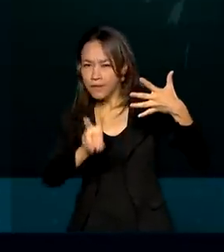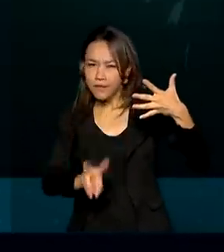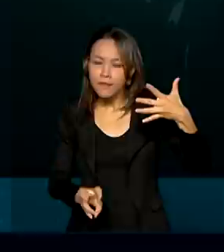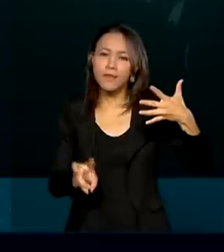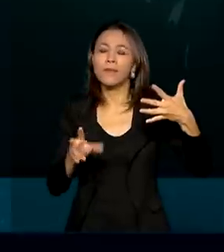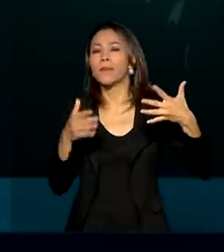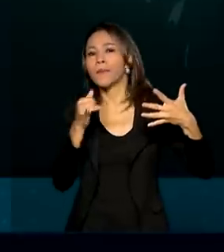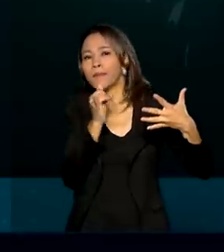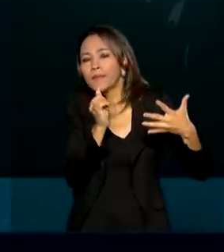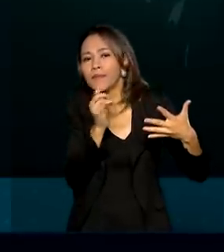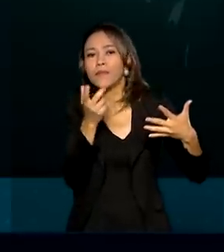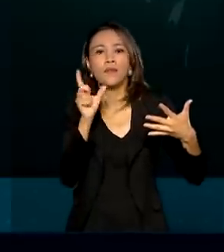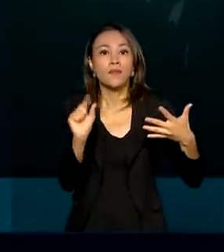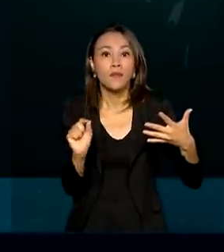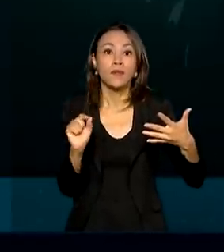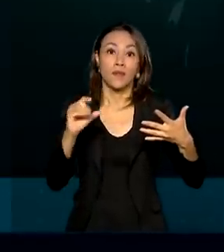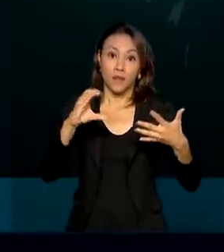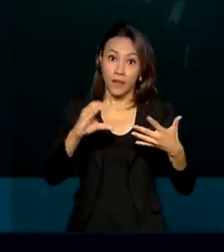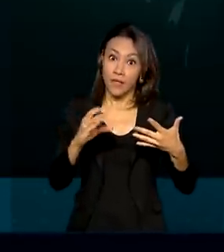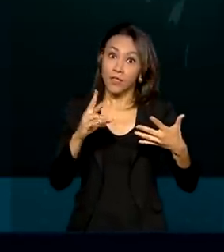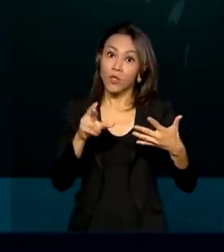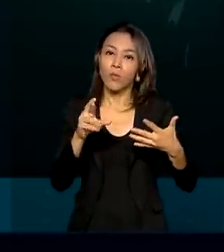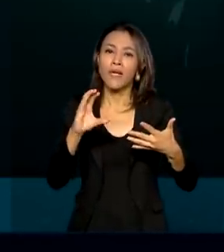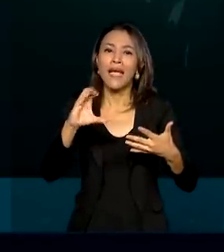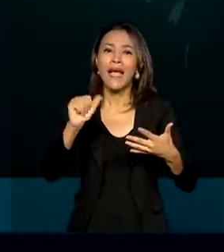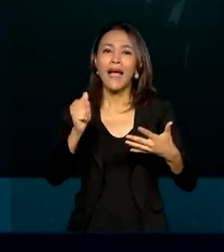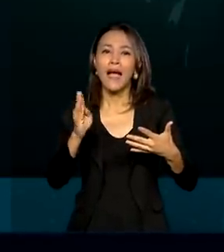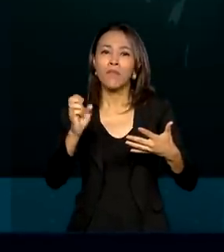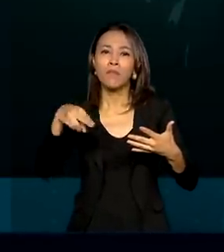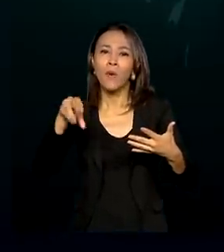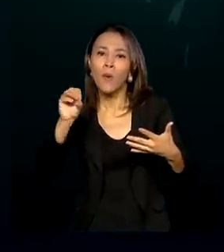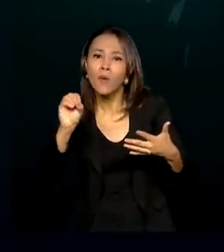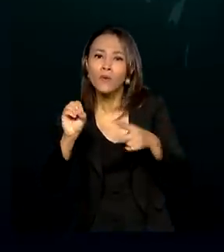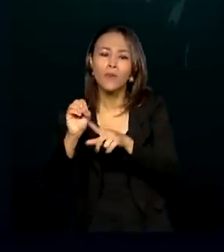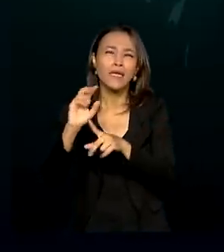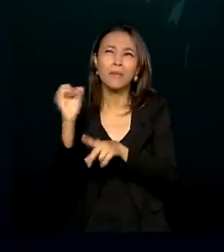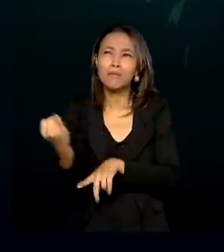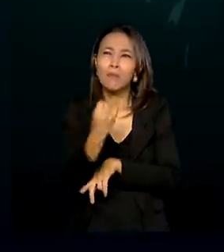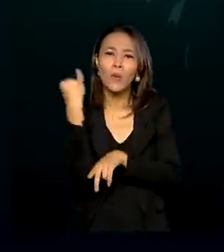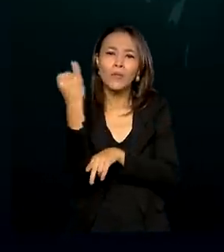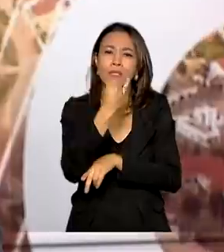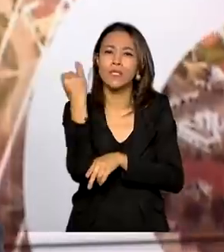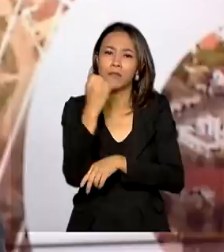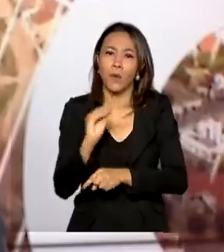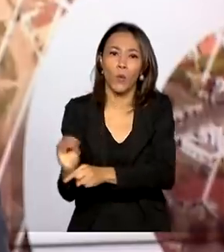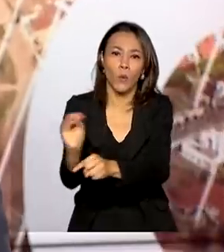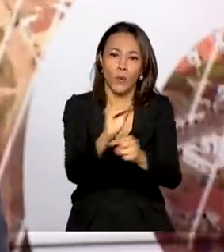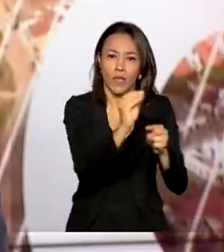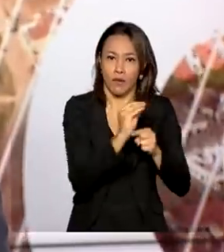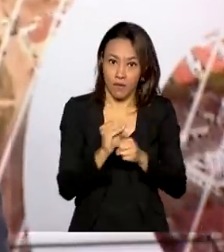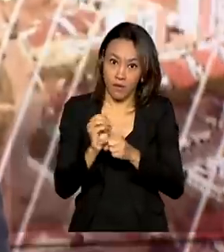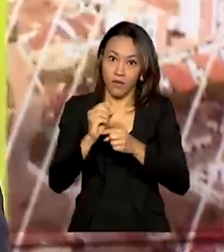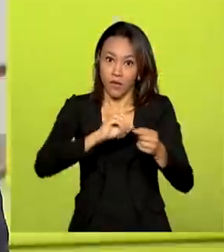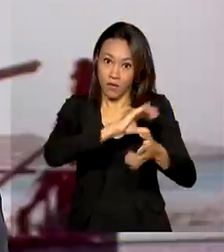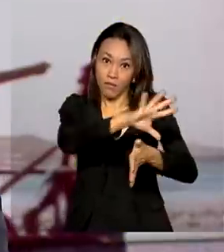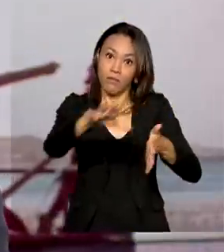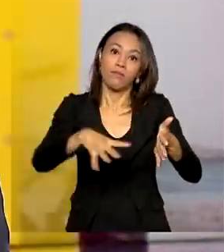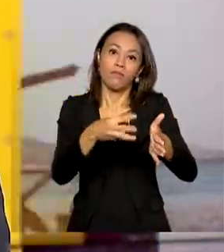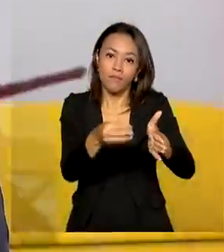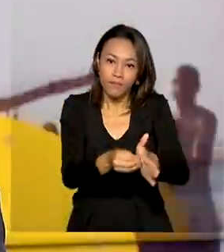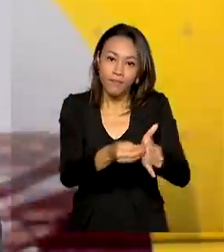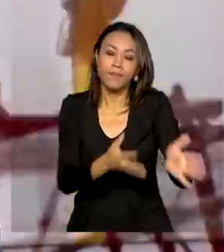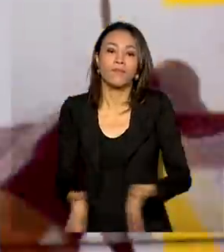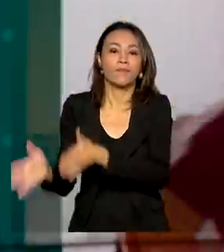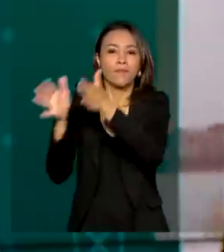relativos aos créditos de carbono tão importantes para o cuidado com a nossa Amazônia. O Ministério da Saúde